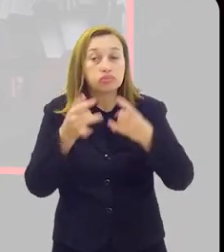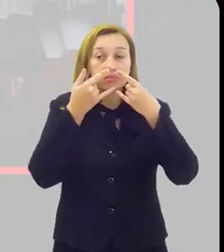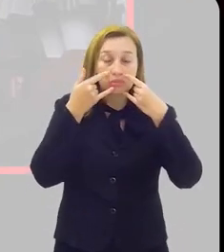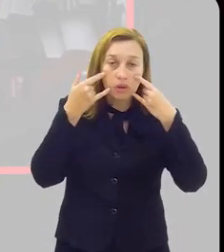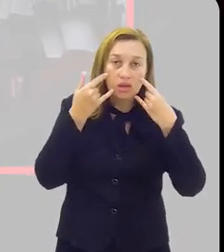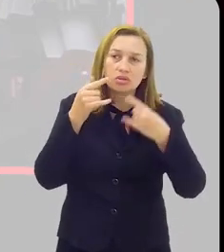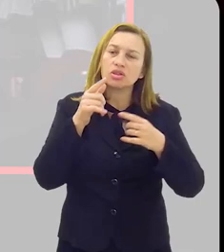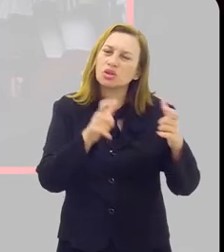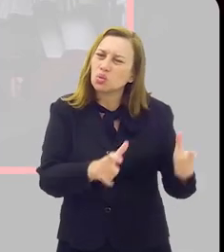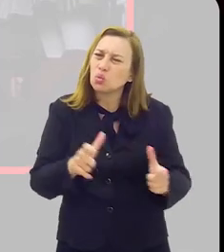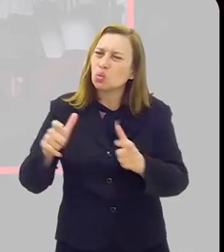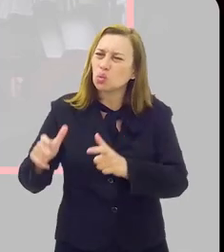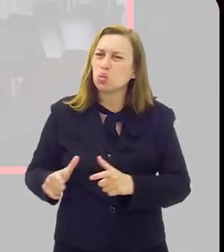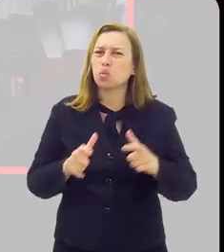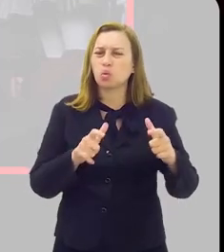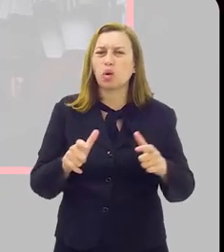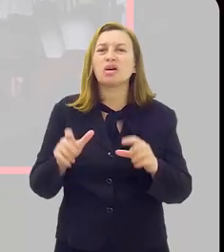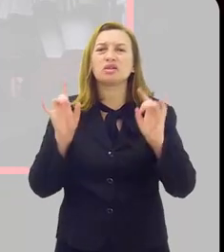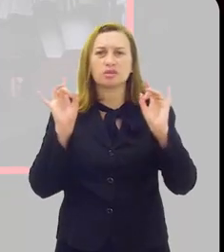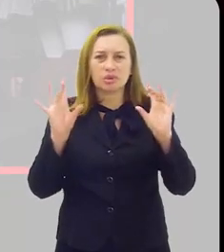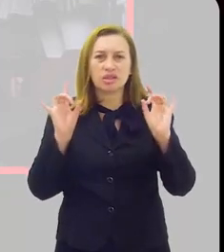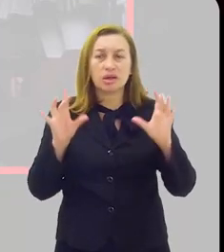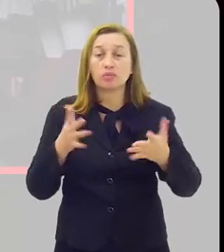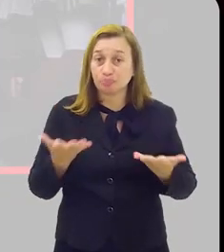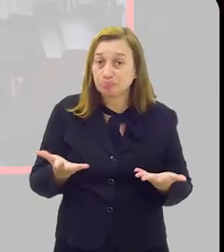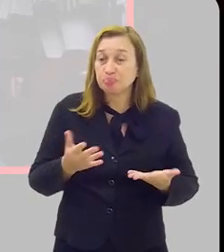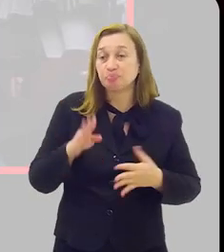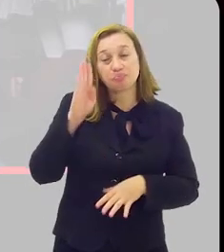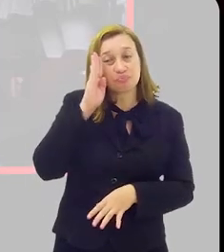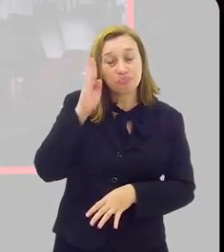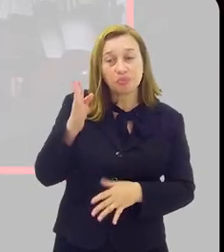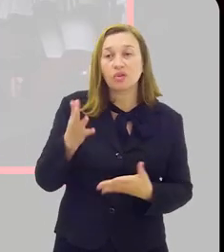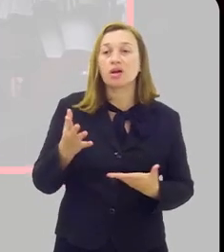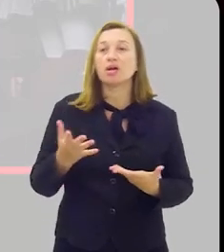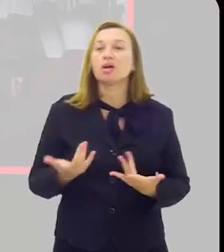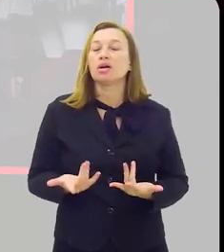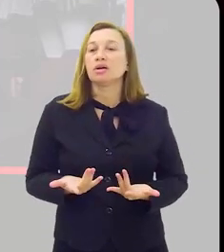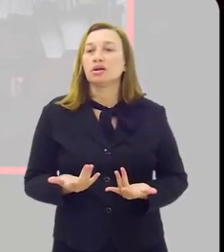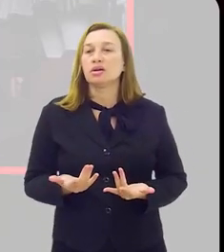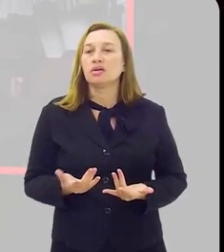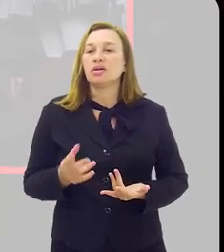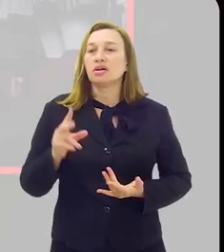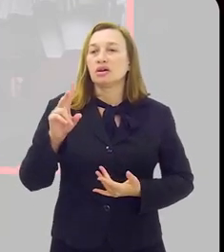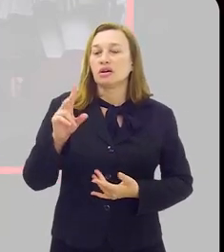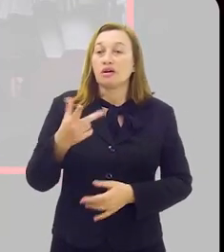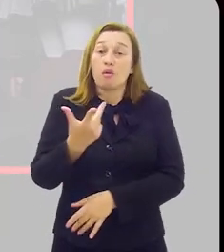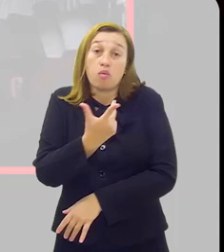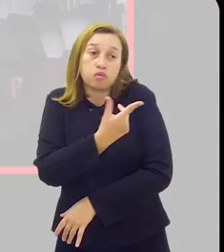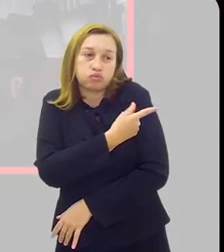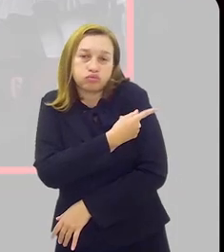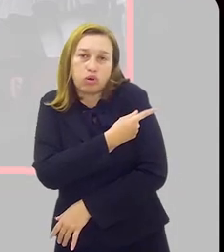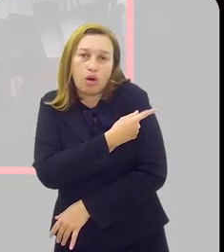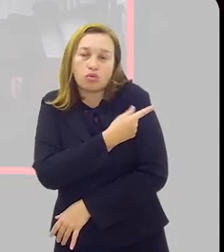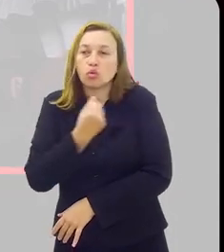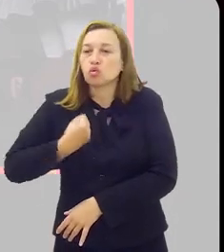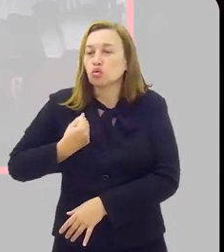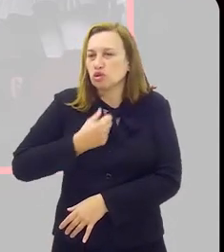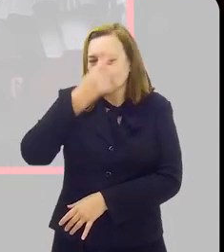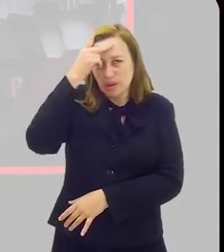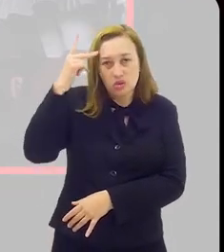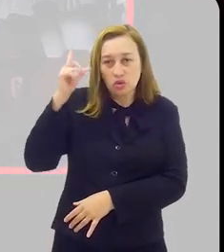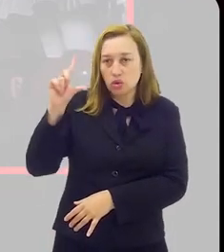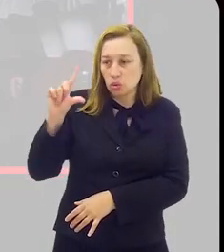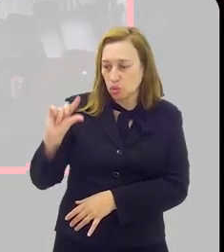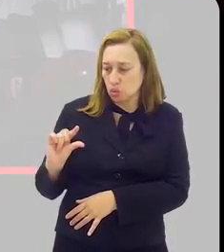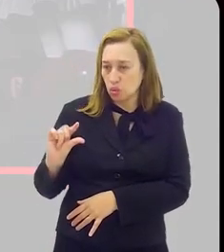locais especiais. E, principalmente, como a cobertura vacinal ainda está baixa, principalmente